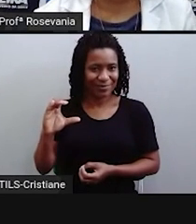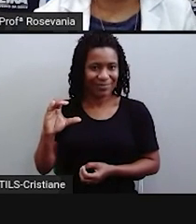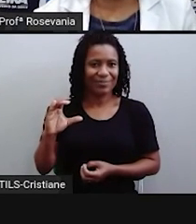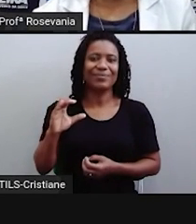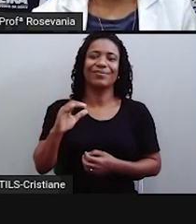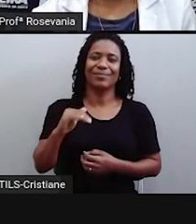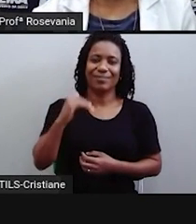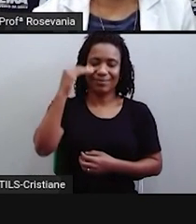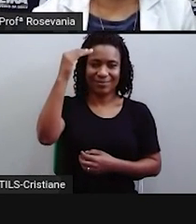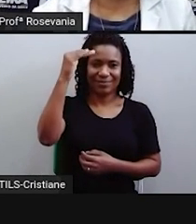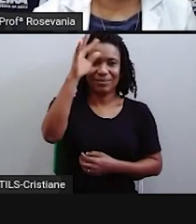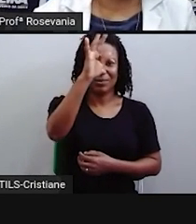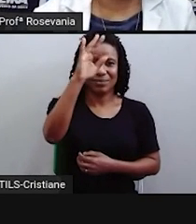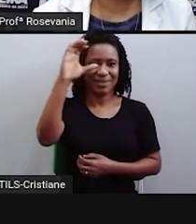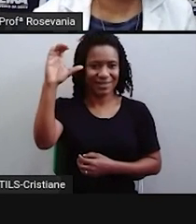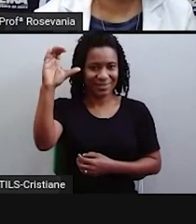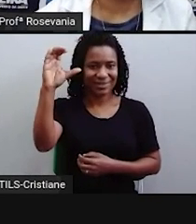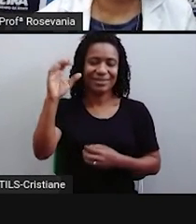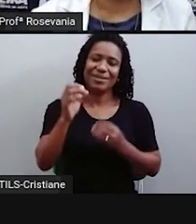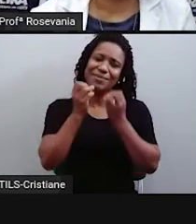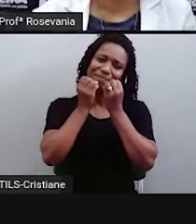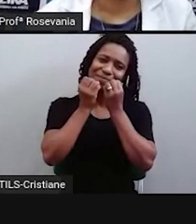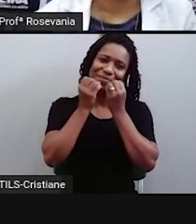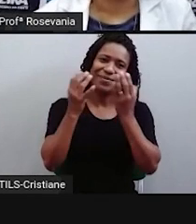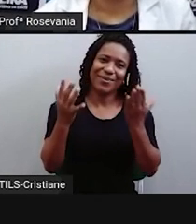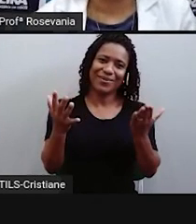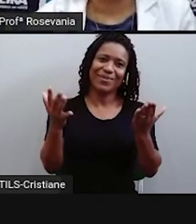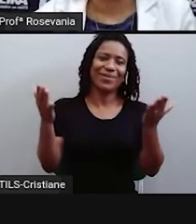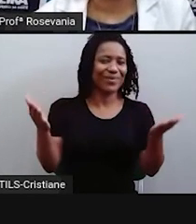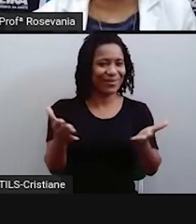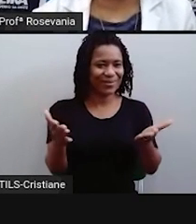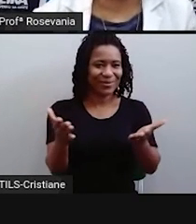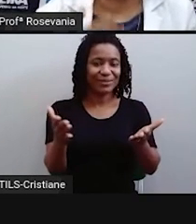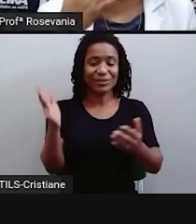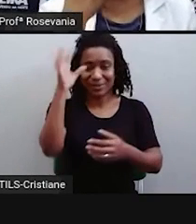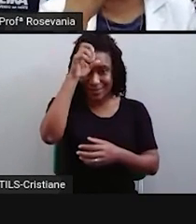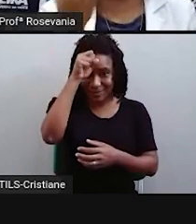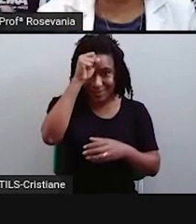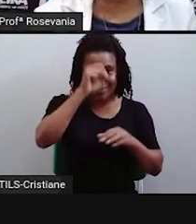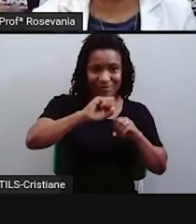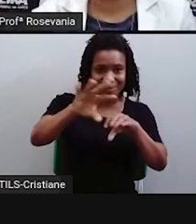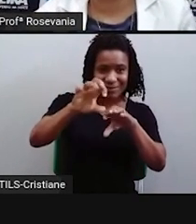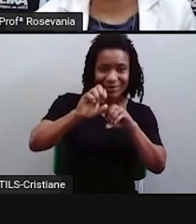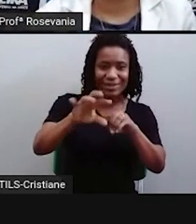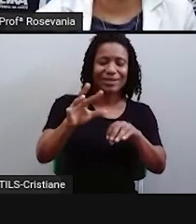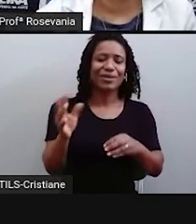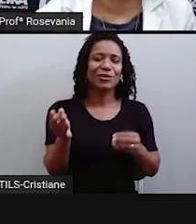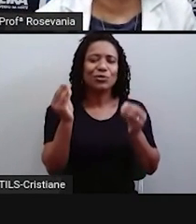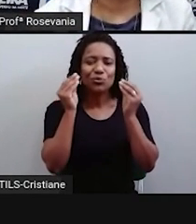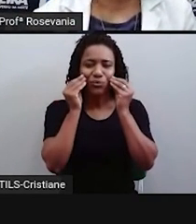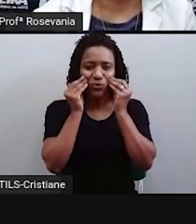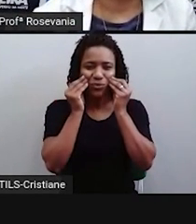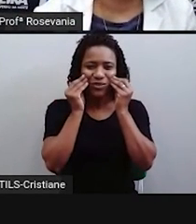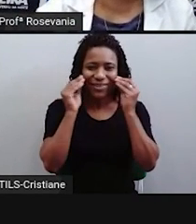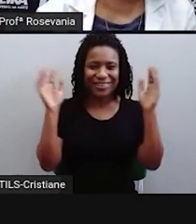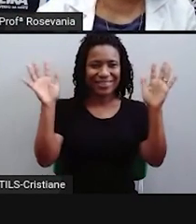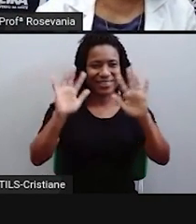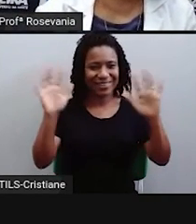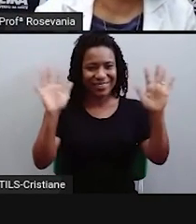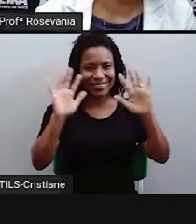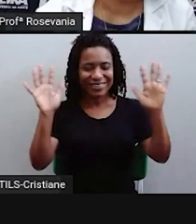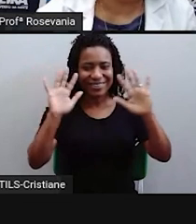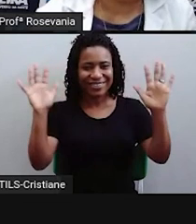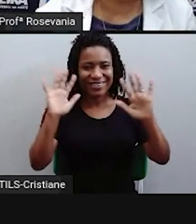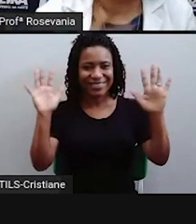Câncer. Bom, gente, essa foi a nossa aula de hoje. Quero deixar um beijo para todos vocês e até